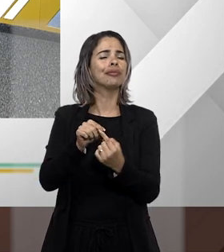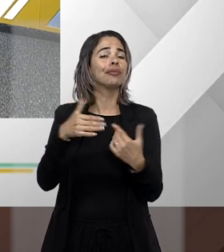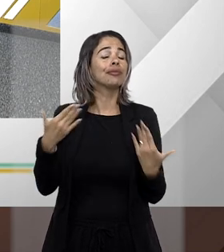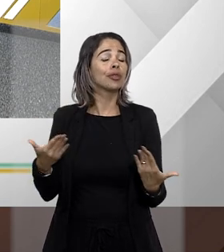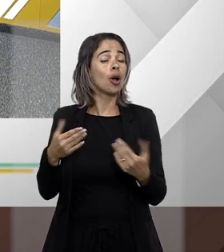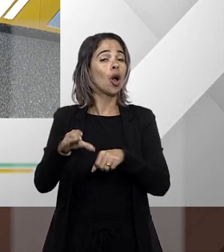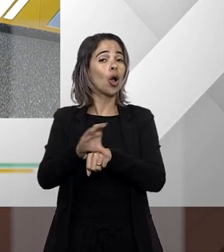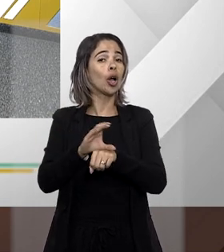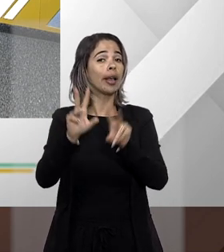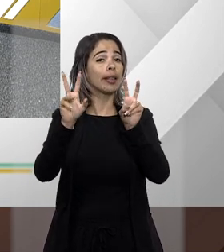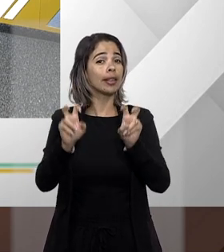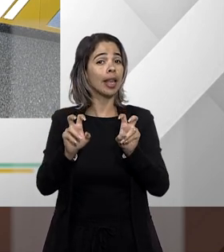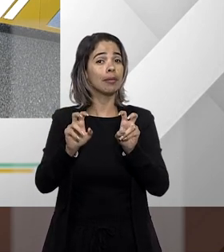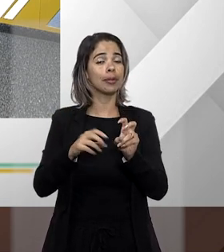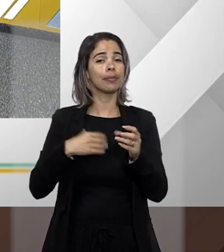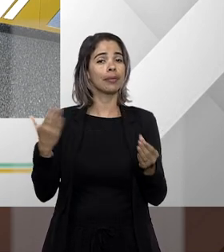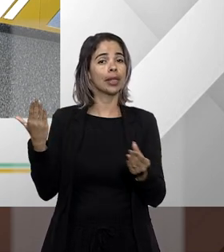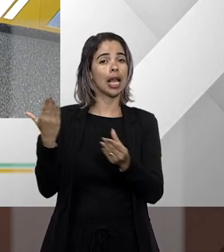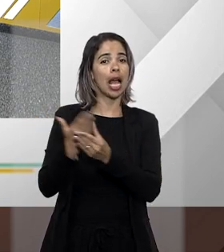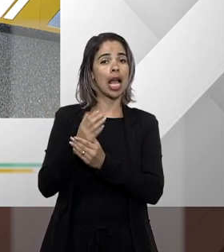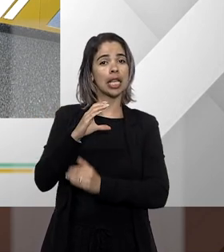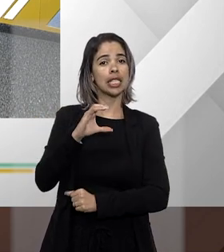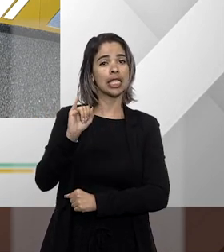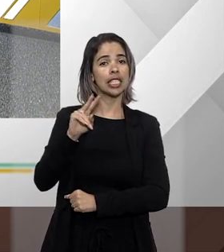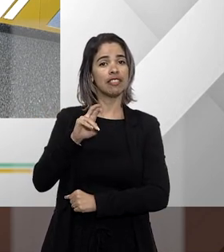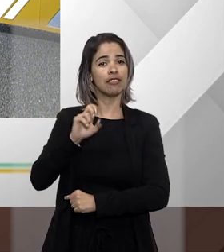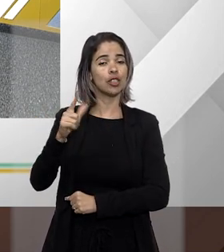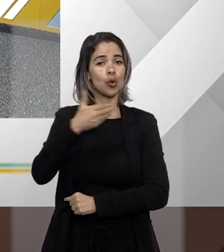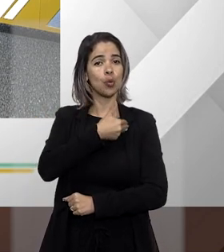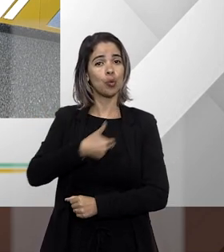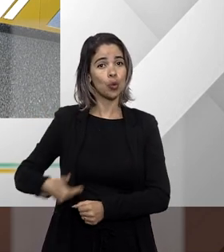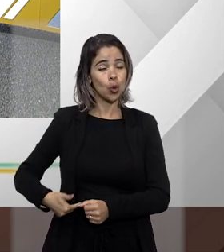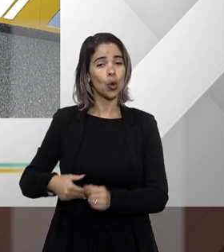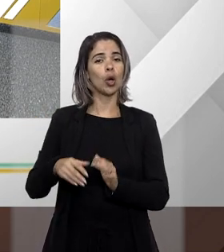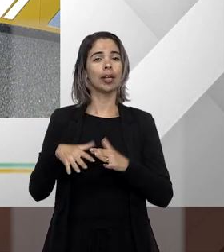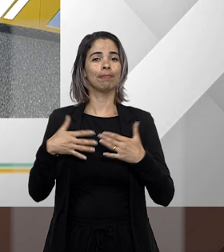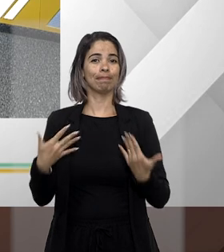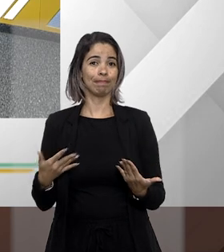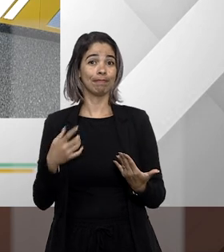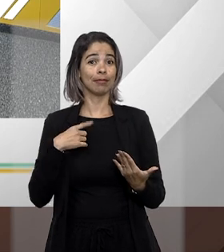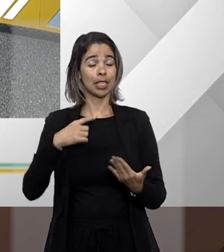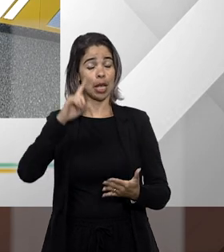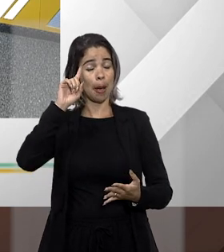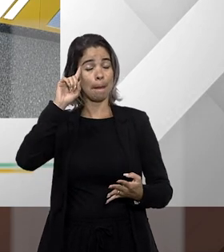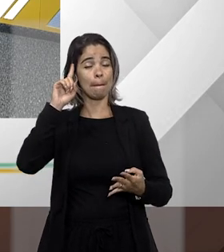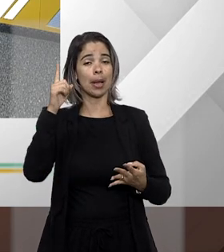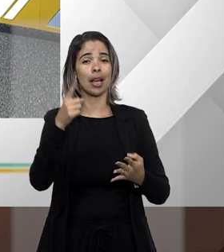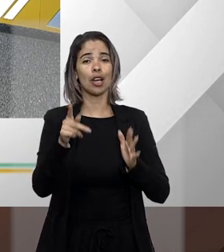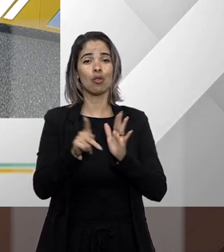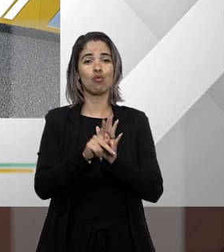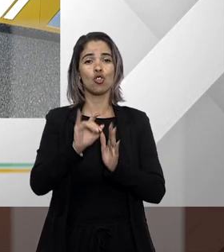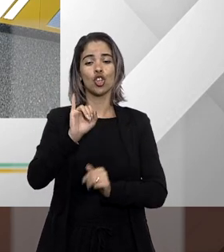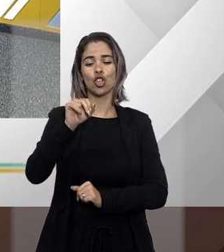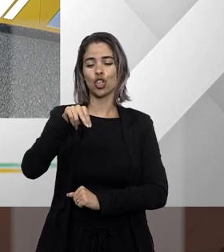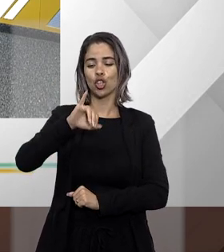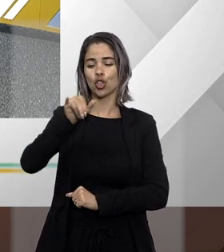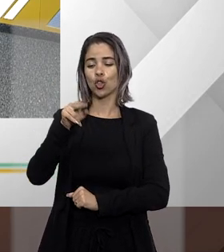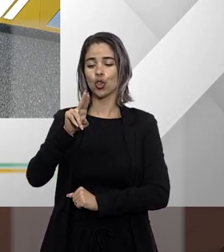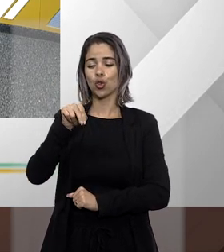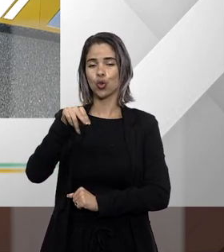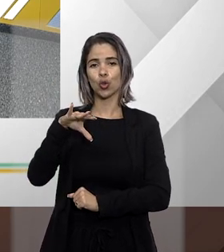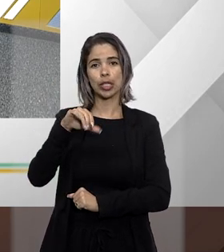pública ação popular habeas data e mandado de injunção se você quiser conferir novamente este e outros